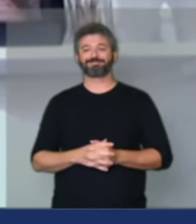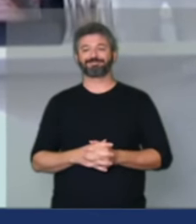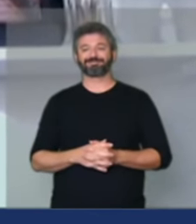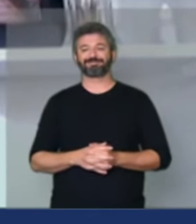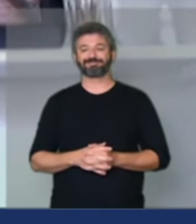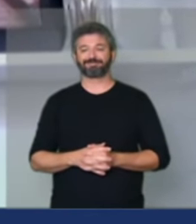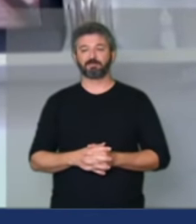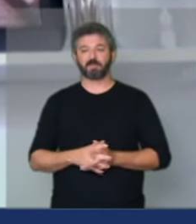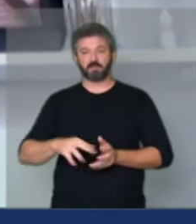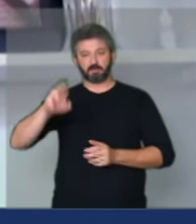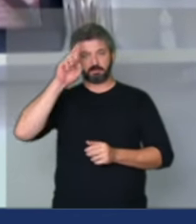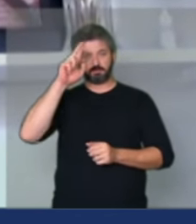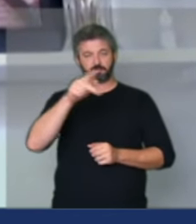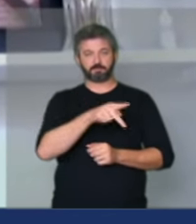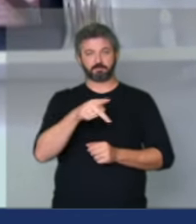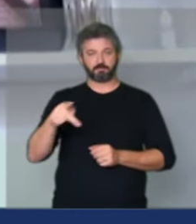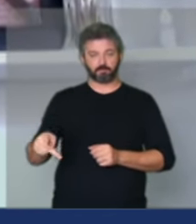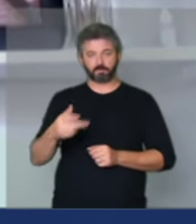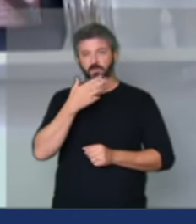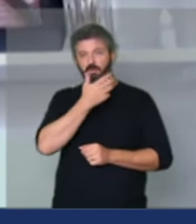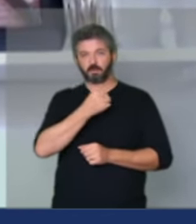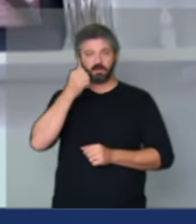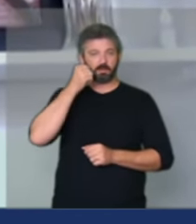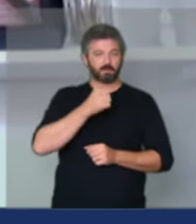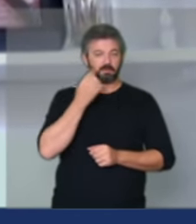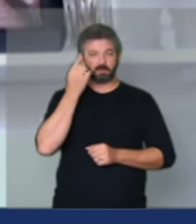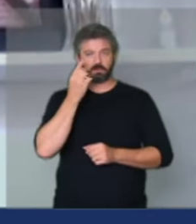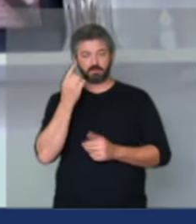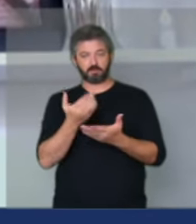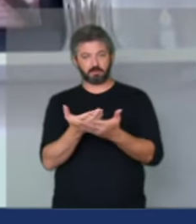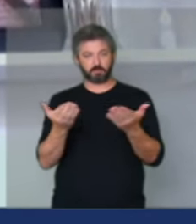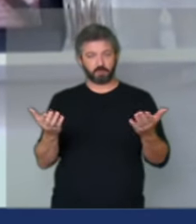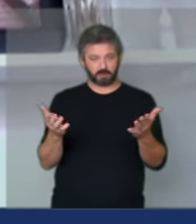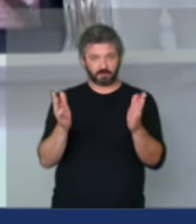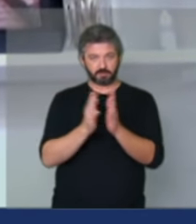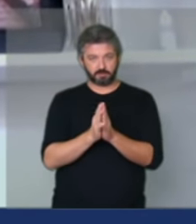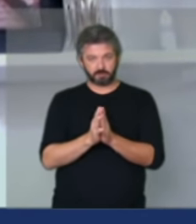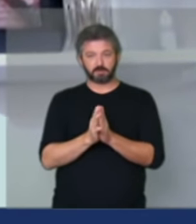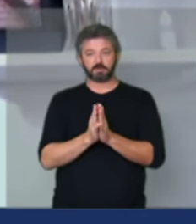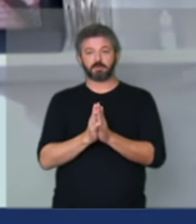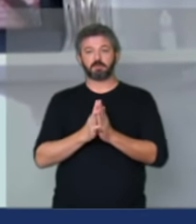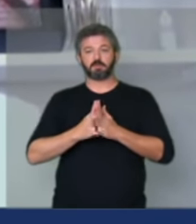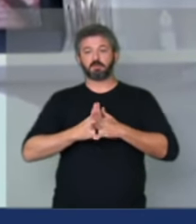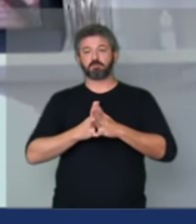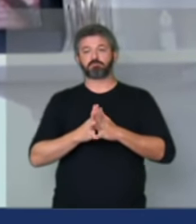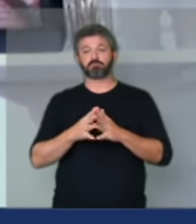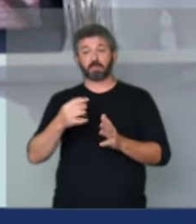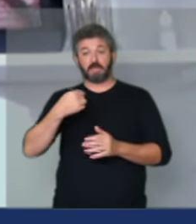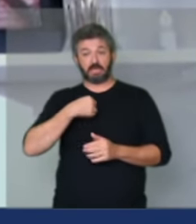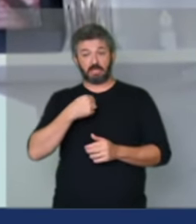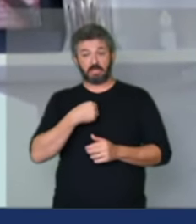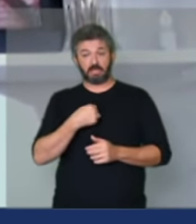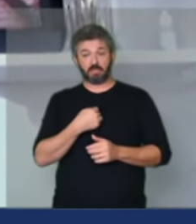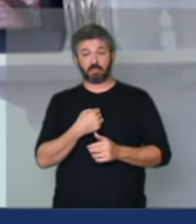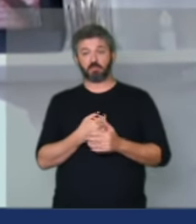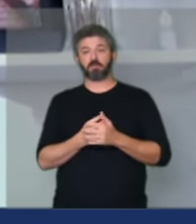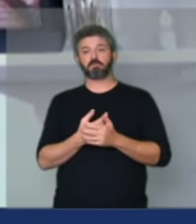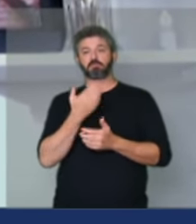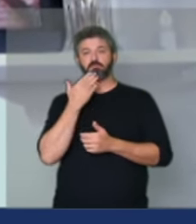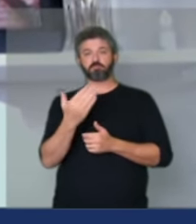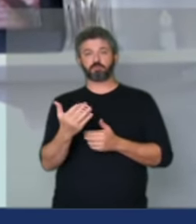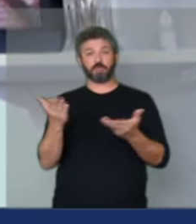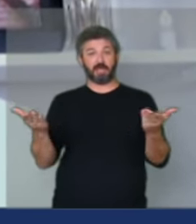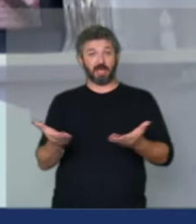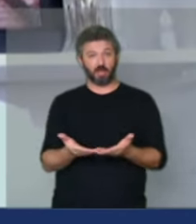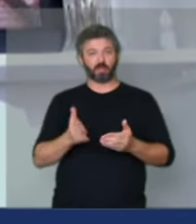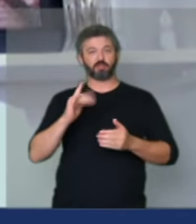senhor presidente senhoras e senhores parlamentares eu queria seu presidente inclusive solicitar desde já